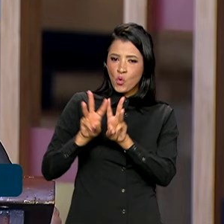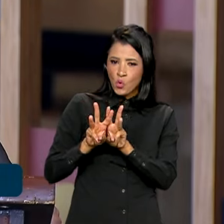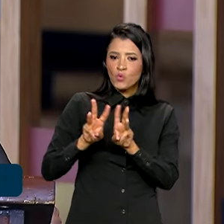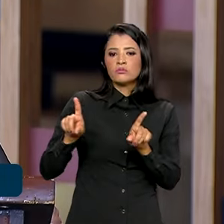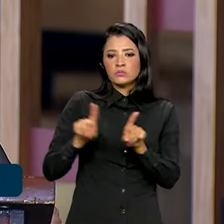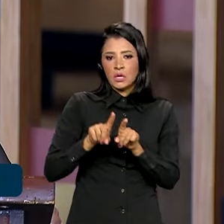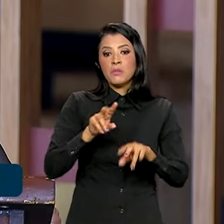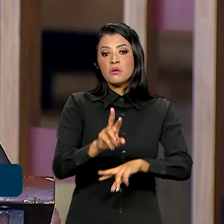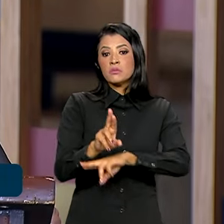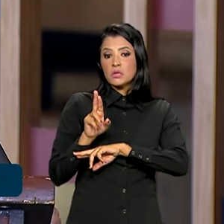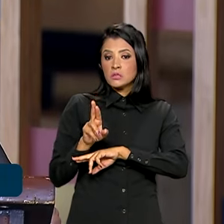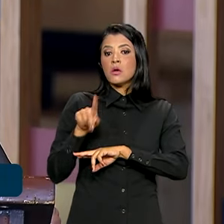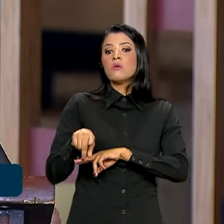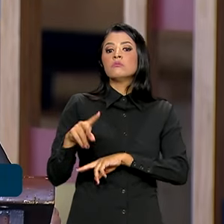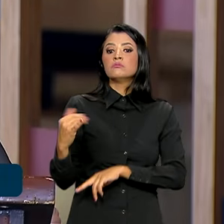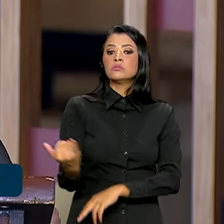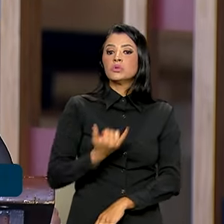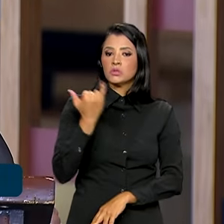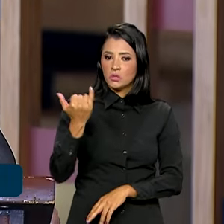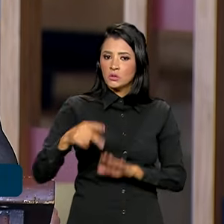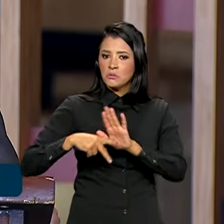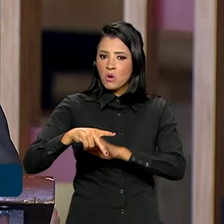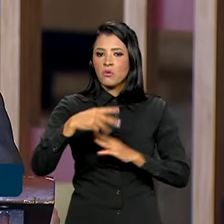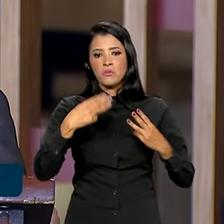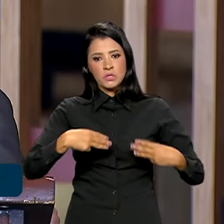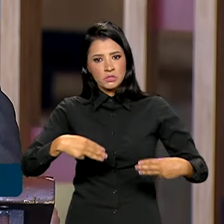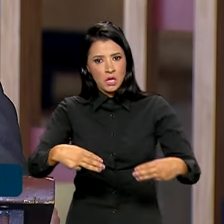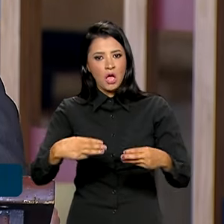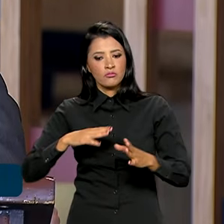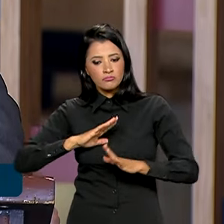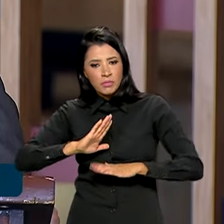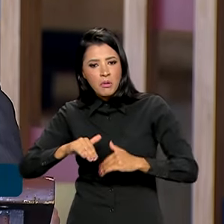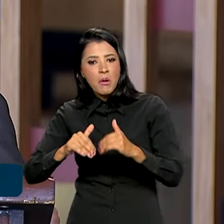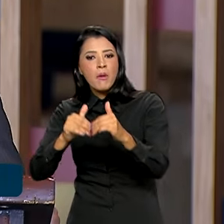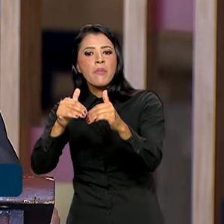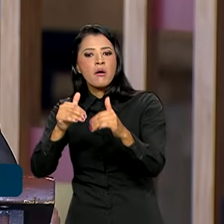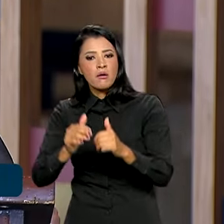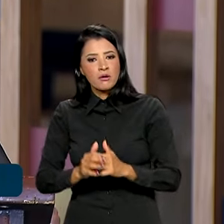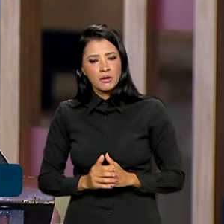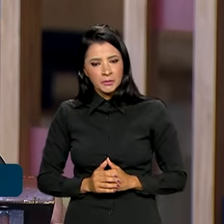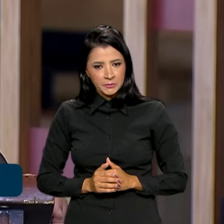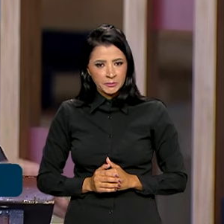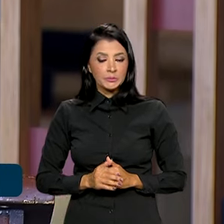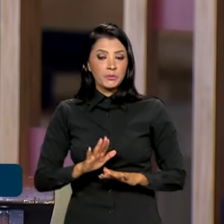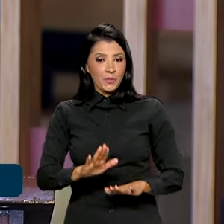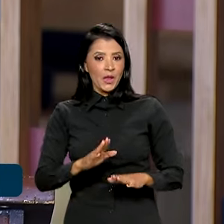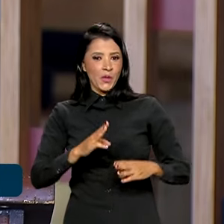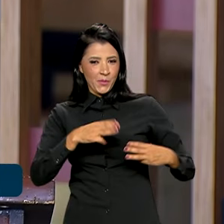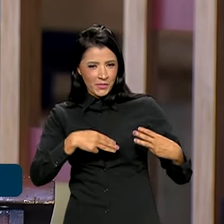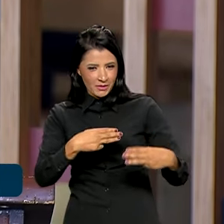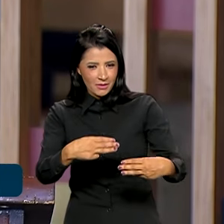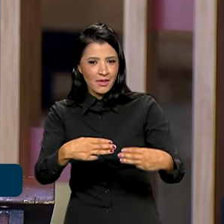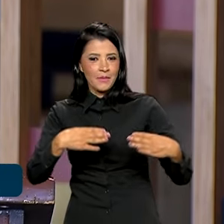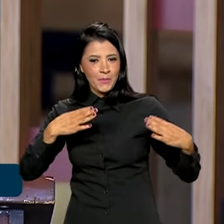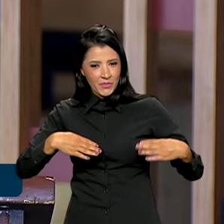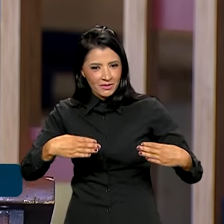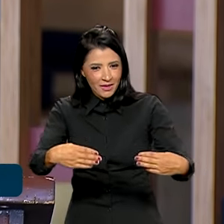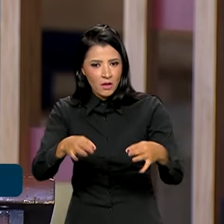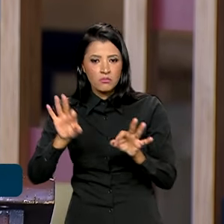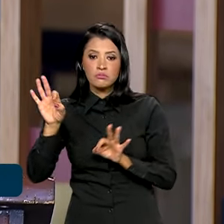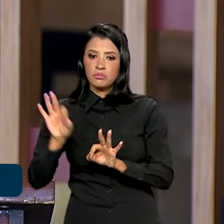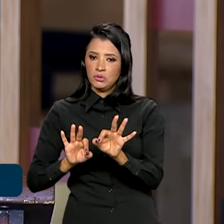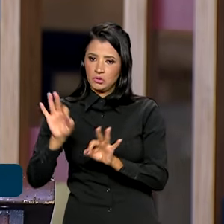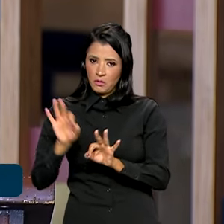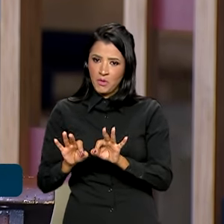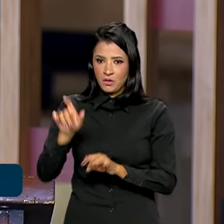representação importante do Ministério do Desenvolvimento, do Ministério do Planejamento,